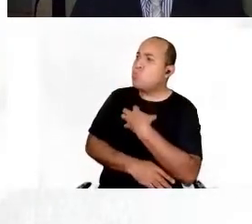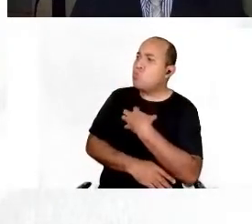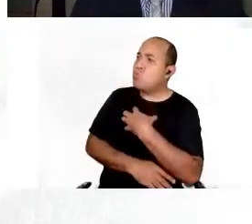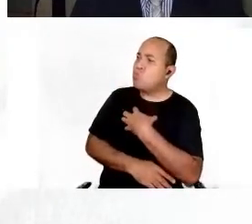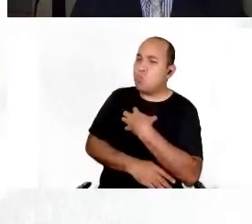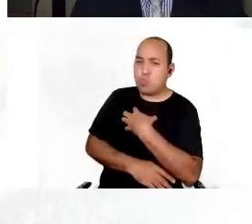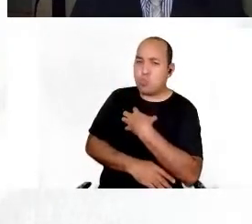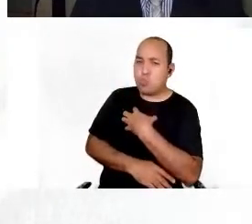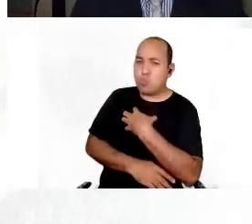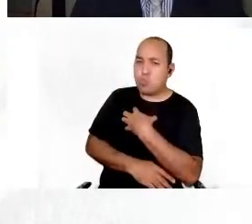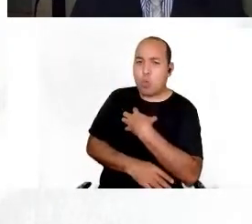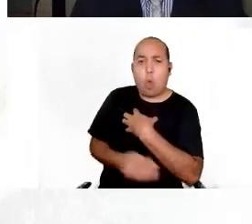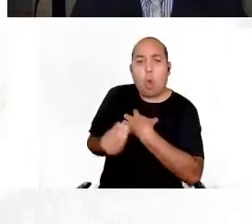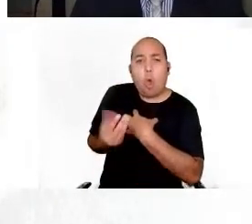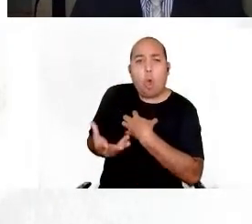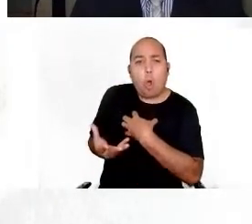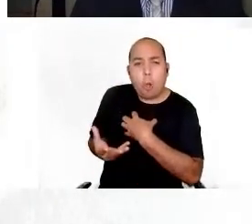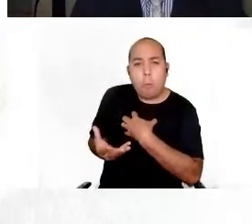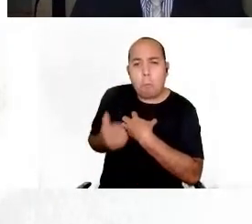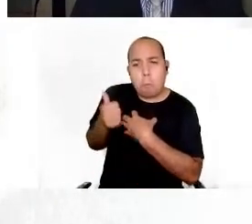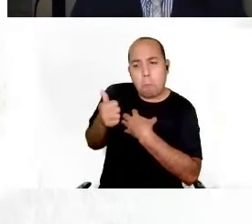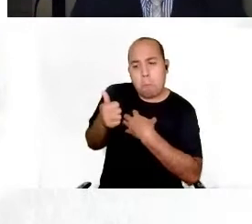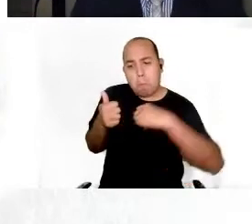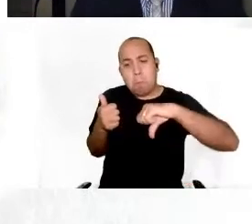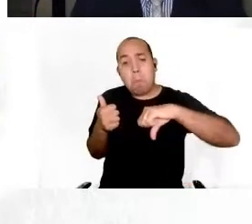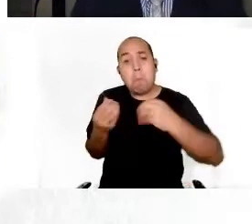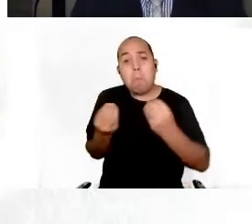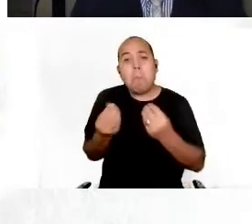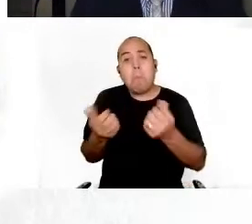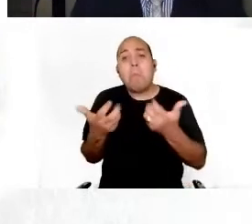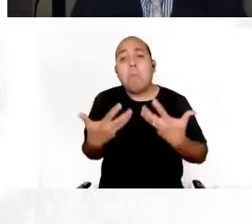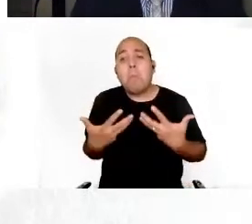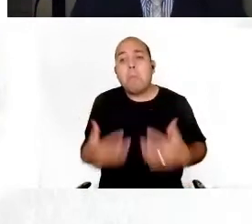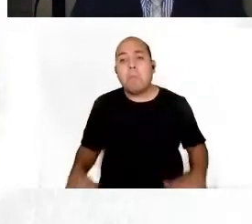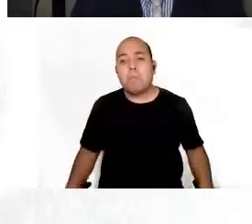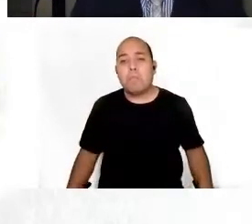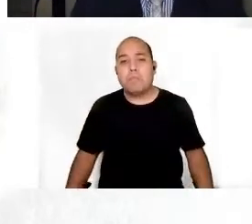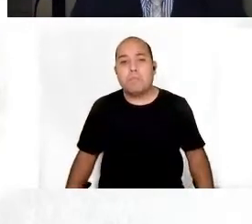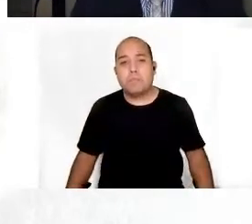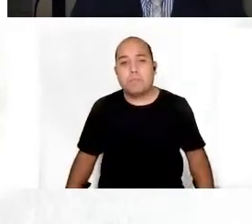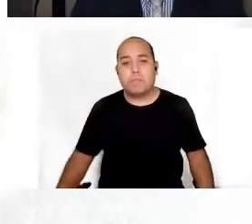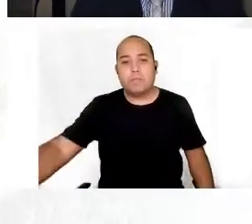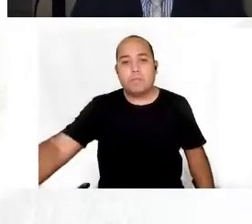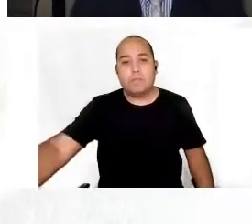dos estudantes na hora de tratar dos direitos humanos?